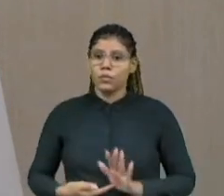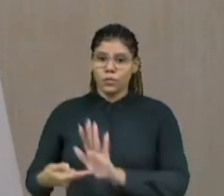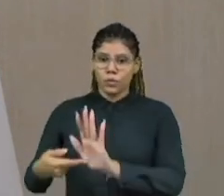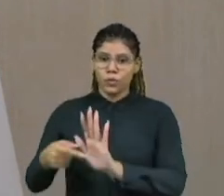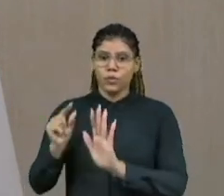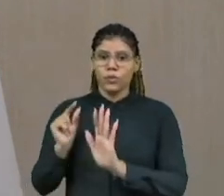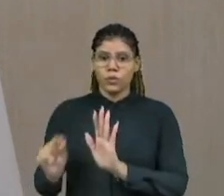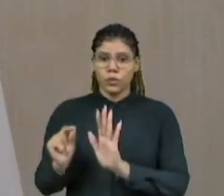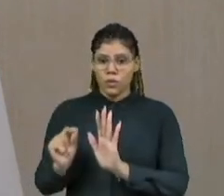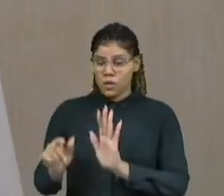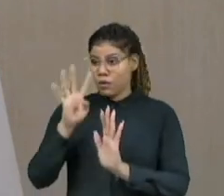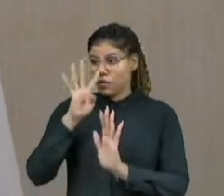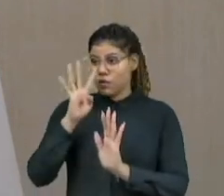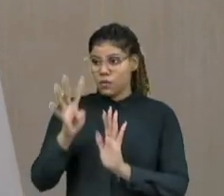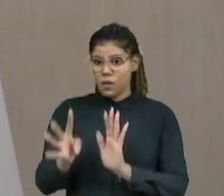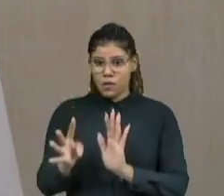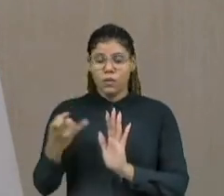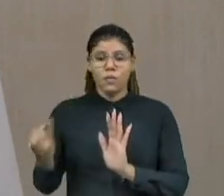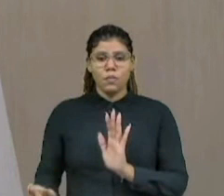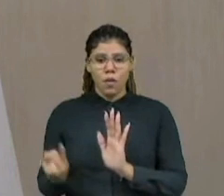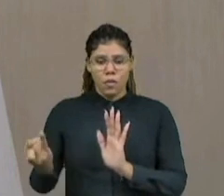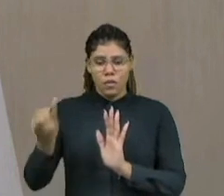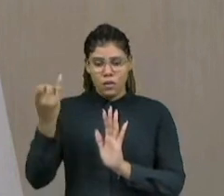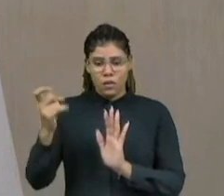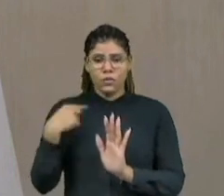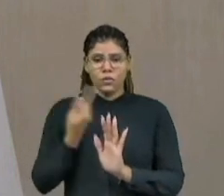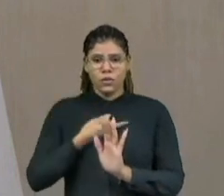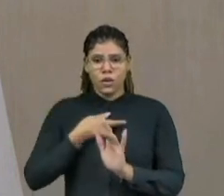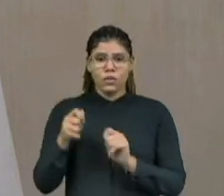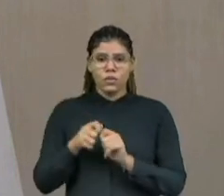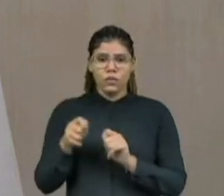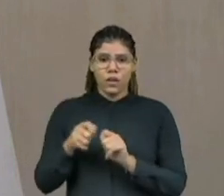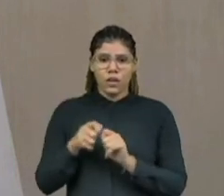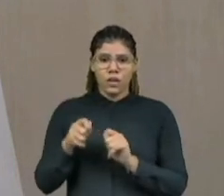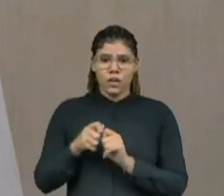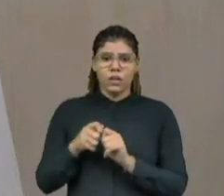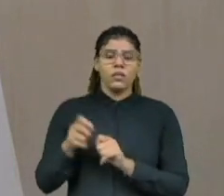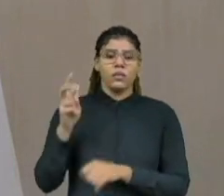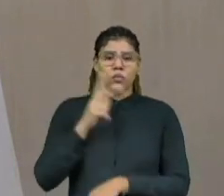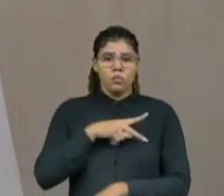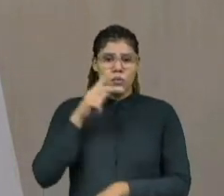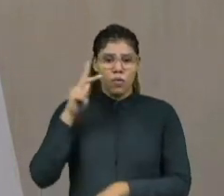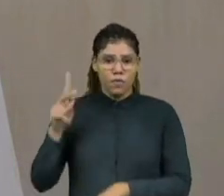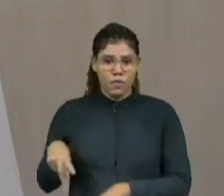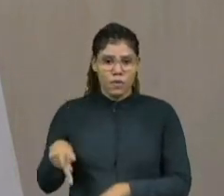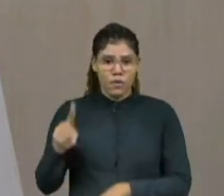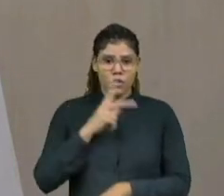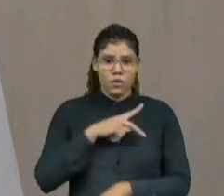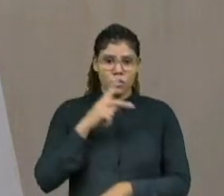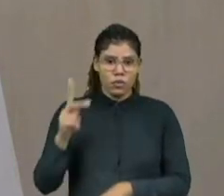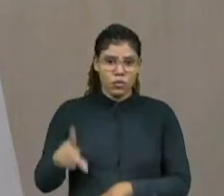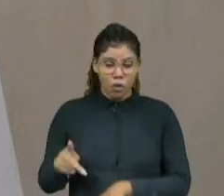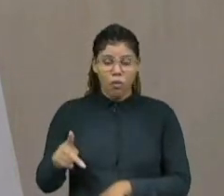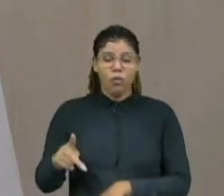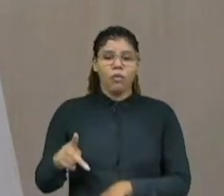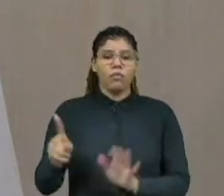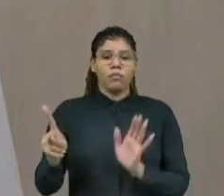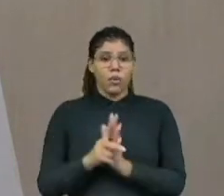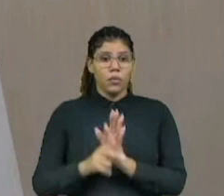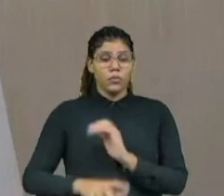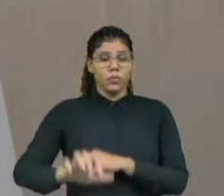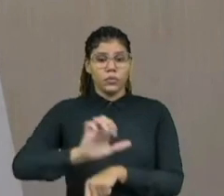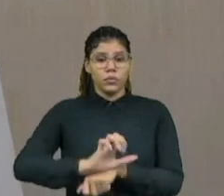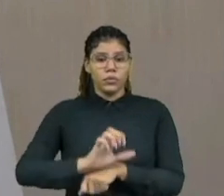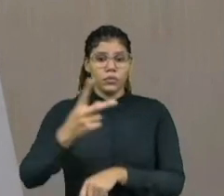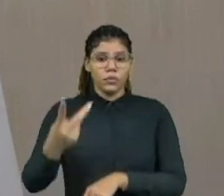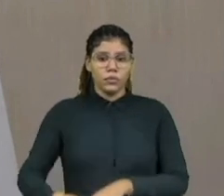importante denúncia que fizemos com o professor da Rede Estadual, do Estado do Ceará,